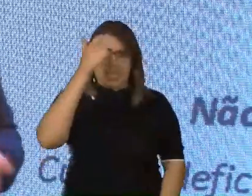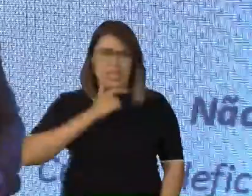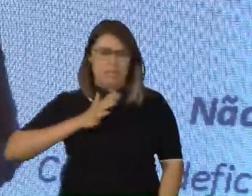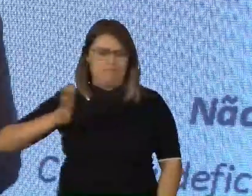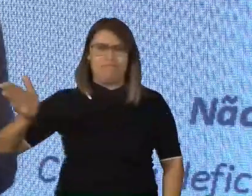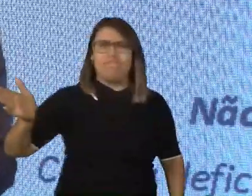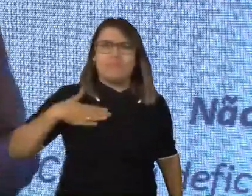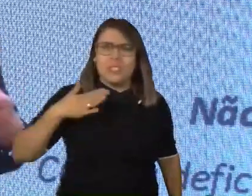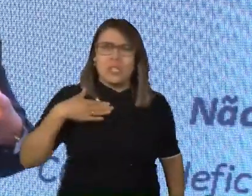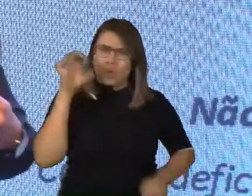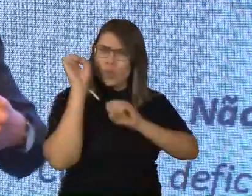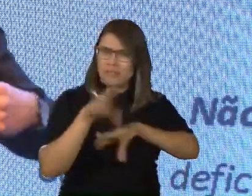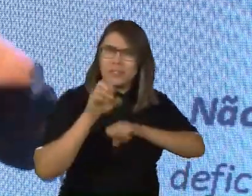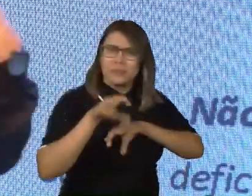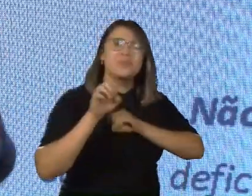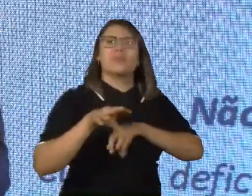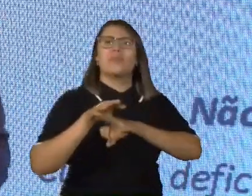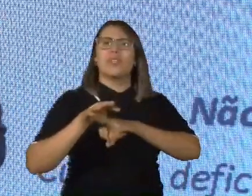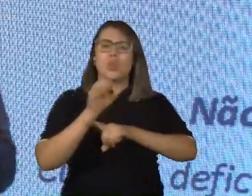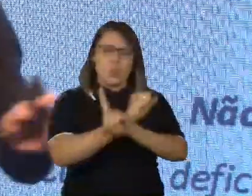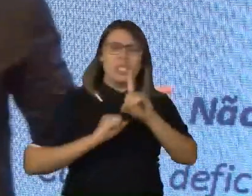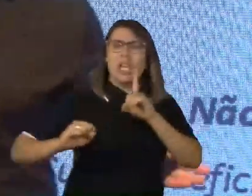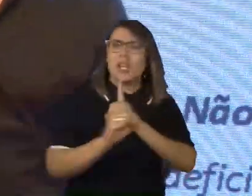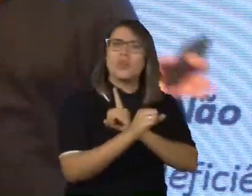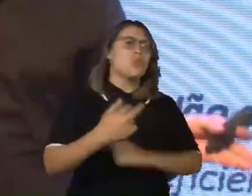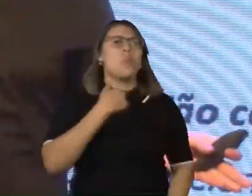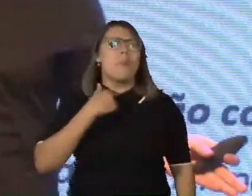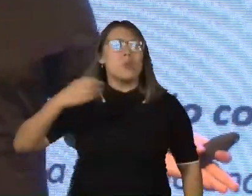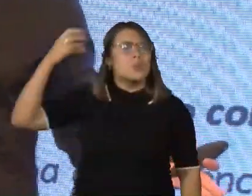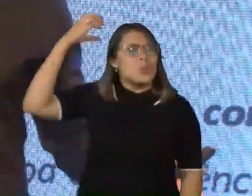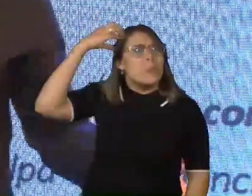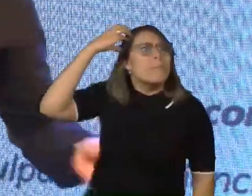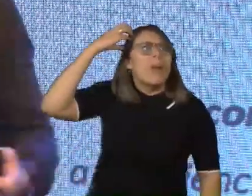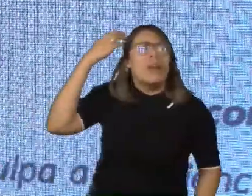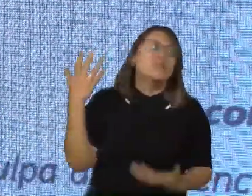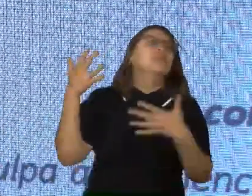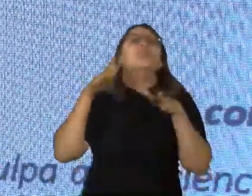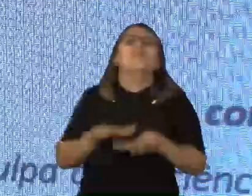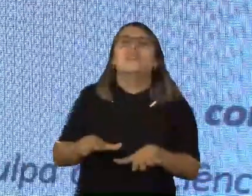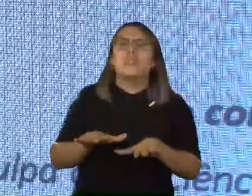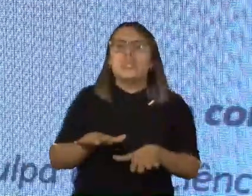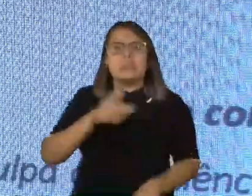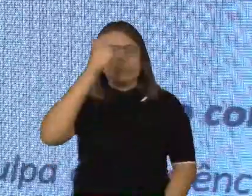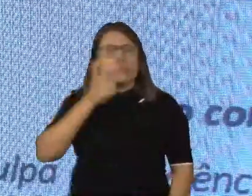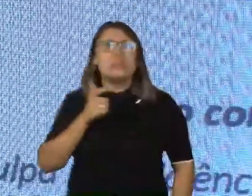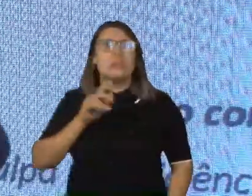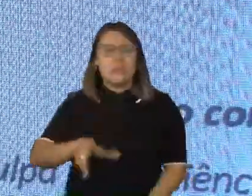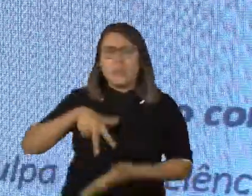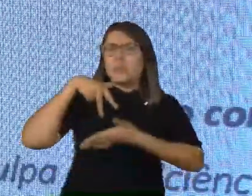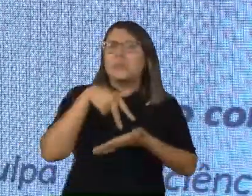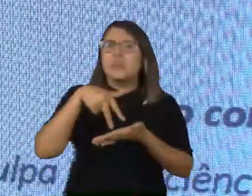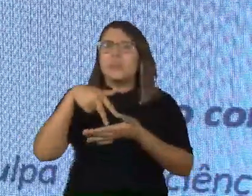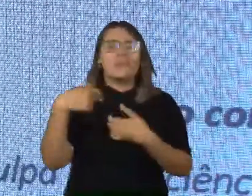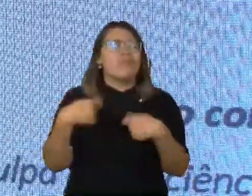como educador social, crio as minhas oportunidades. Eu não posso culpar que o mundo ainda não é inclusivo. Se eu não der o primeiro passo, a inclusão